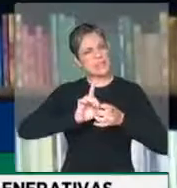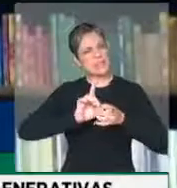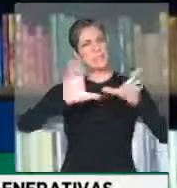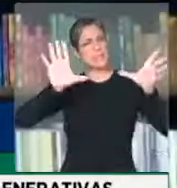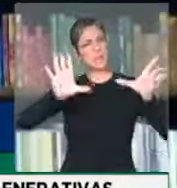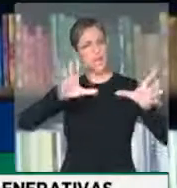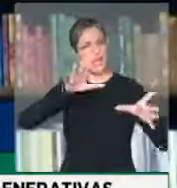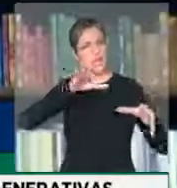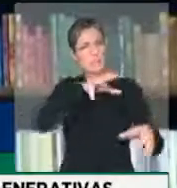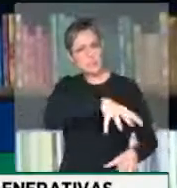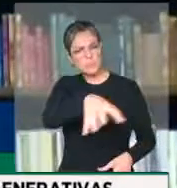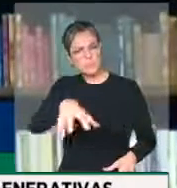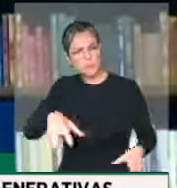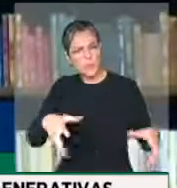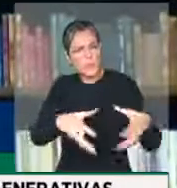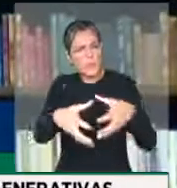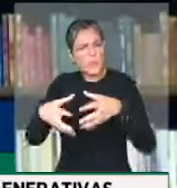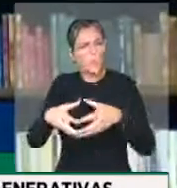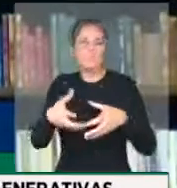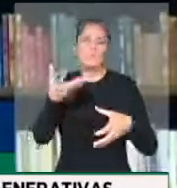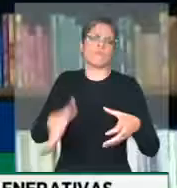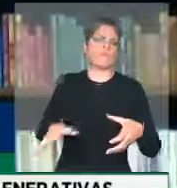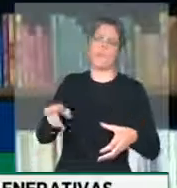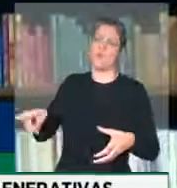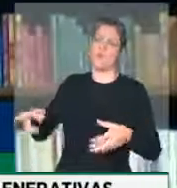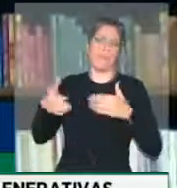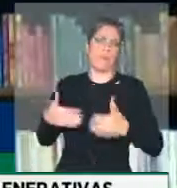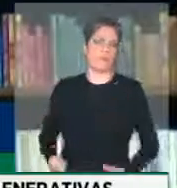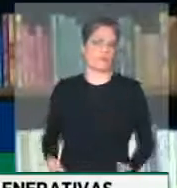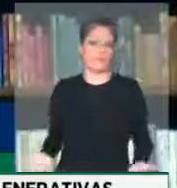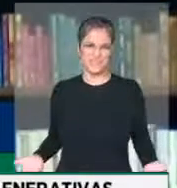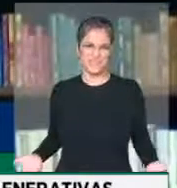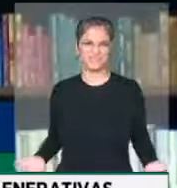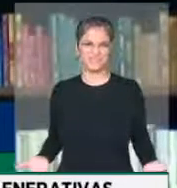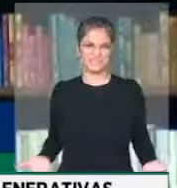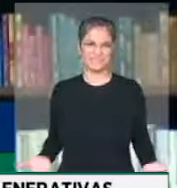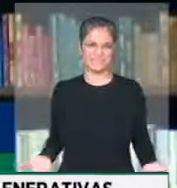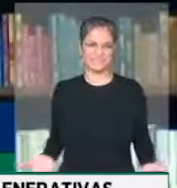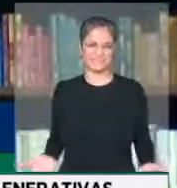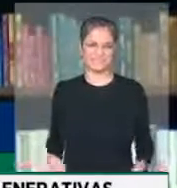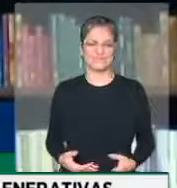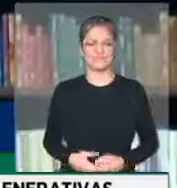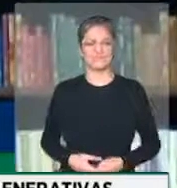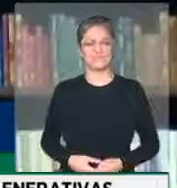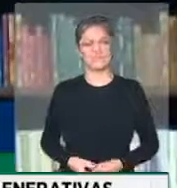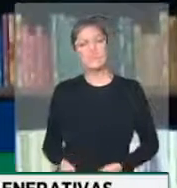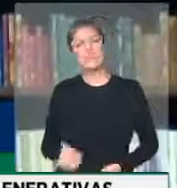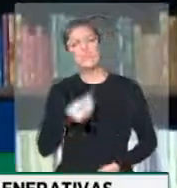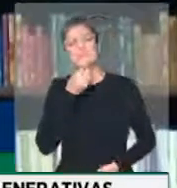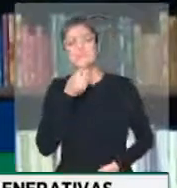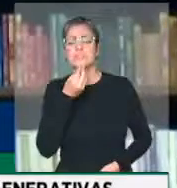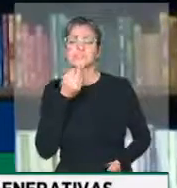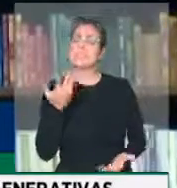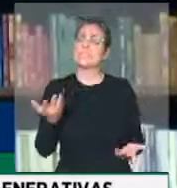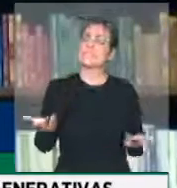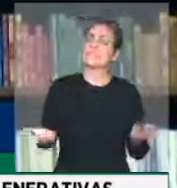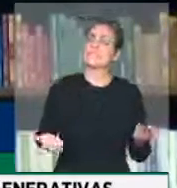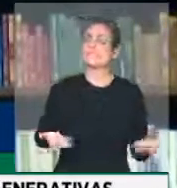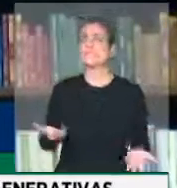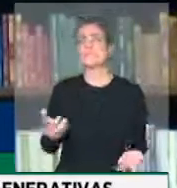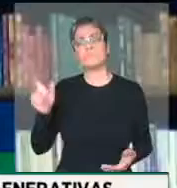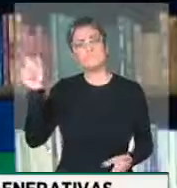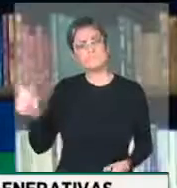postura. A não ser que da parte do presidente da República viesse uma condenação categórica,